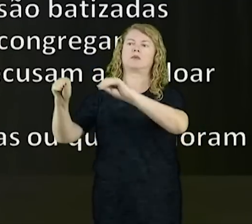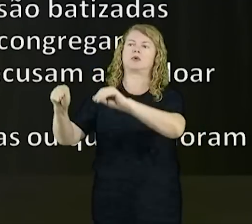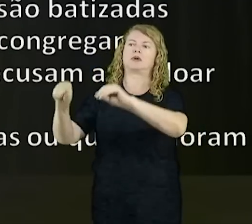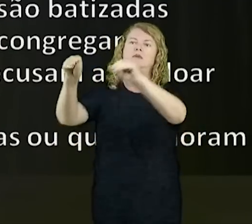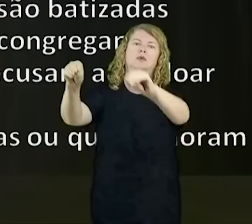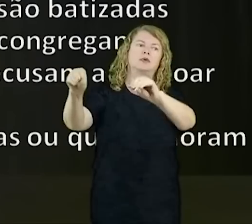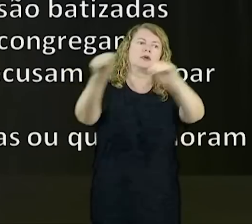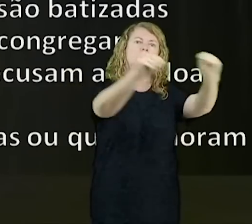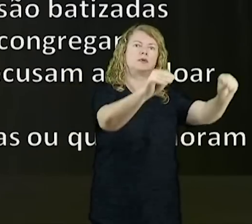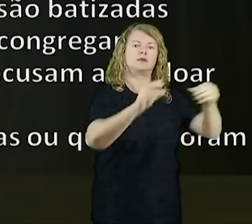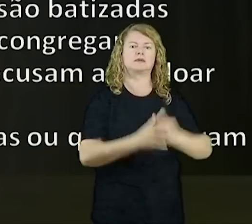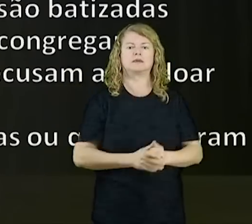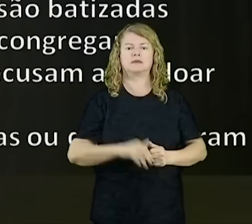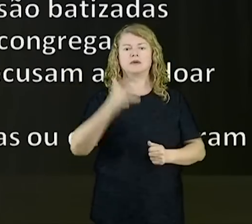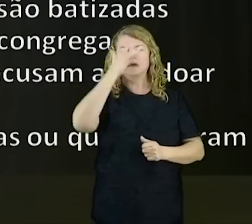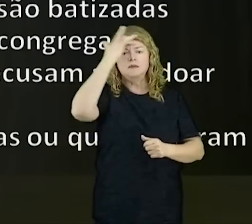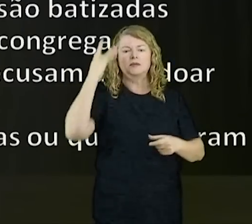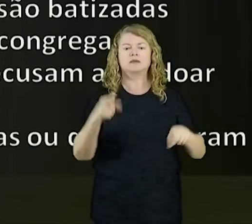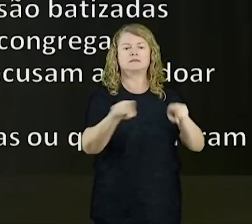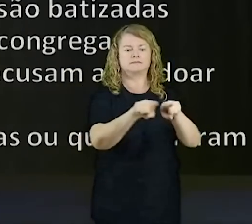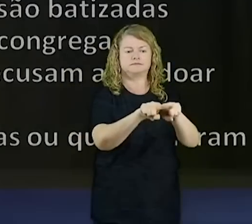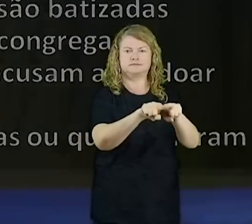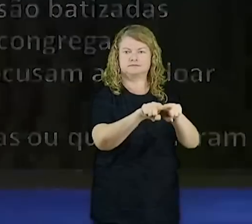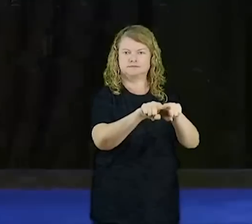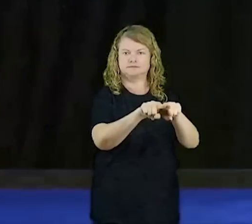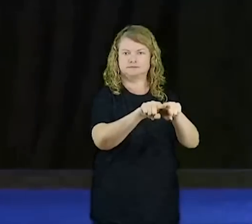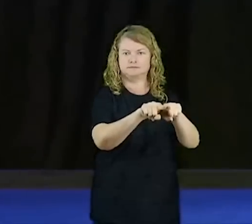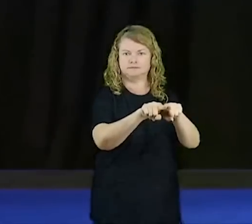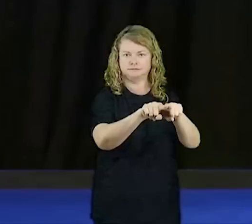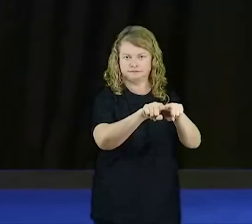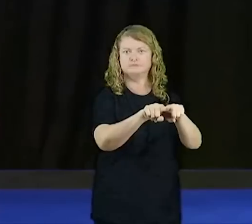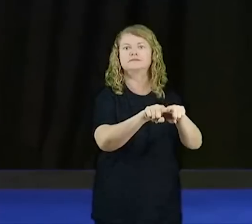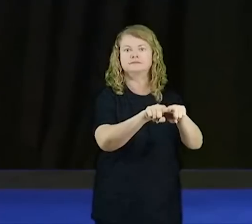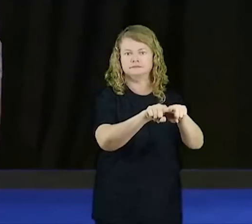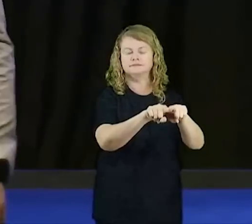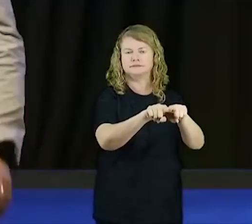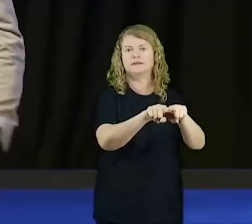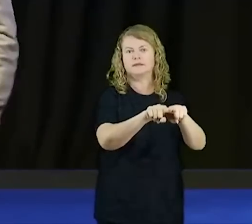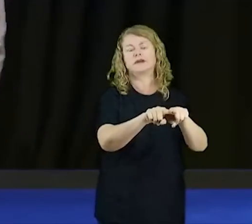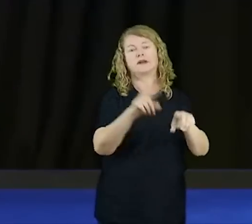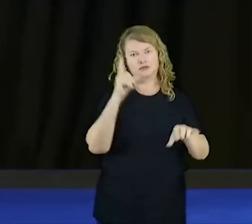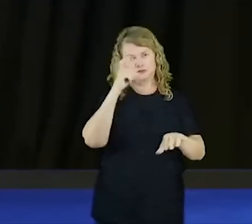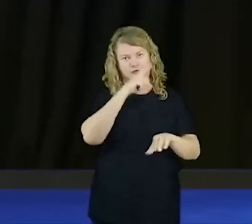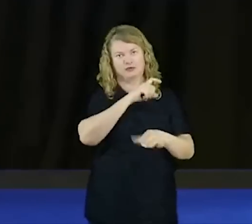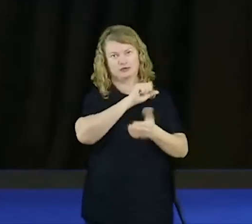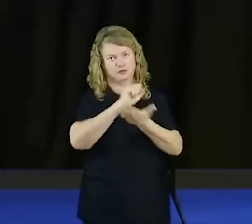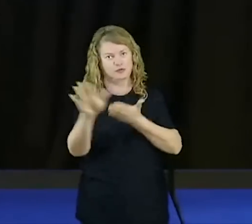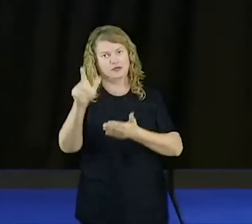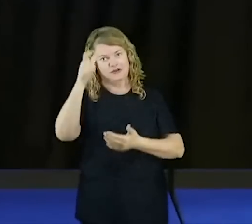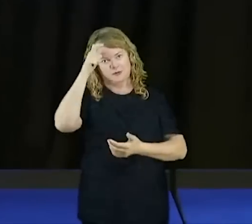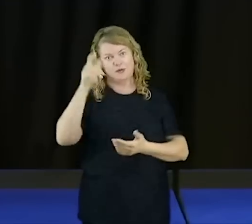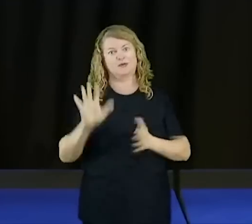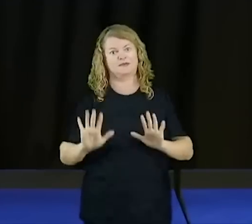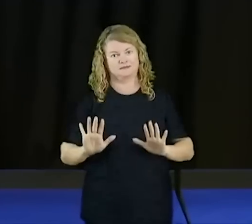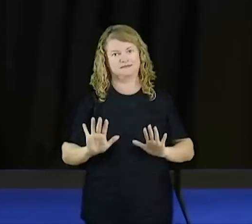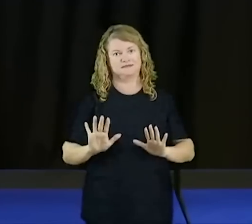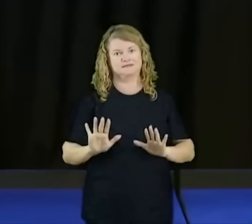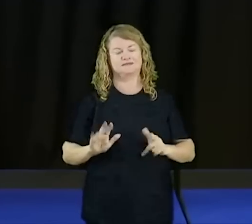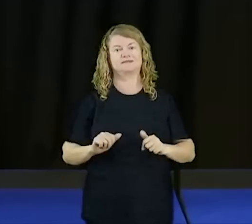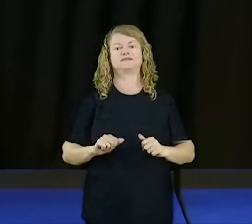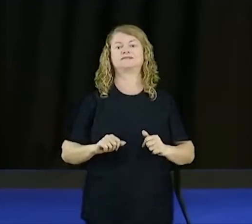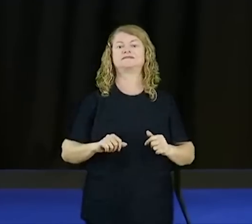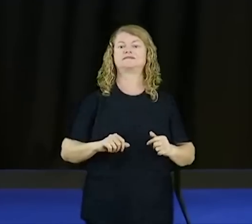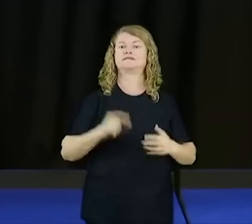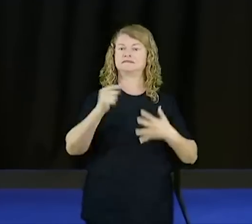amasiadas, ou que namoram em julgo desigual, isso aqui, dificulta, esses casos aqui, são casos difíceis,